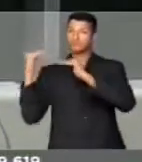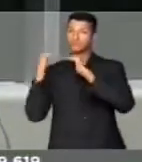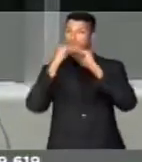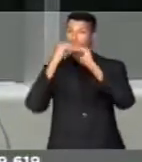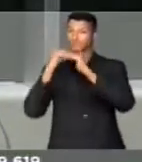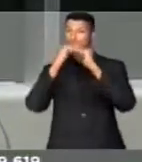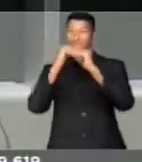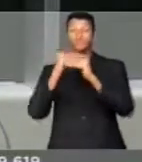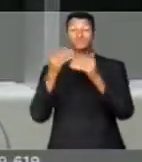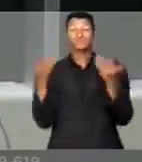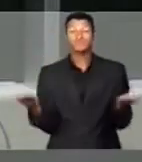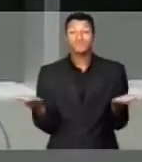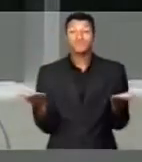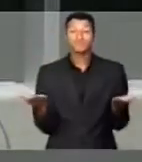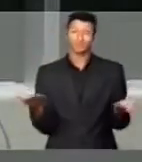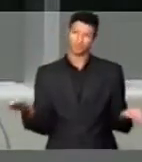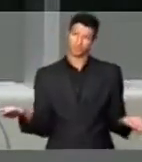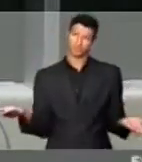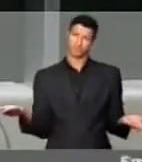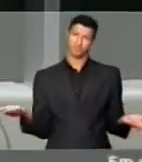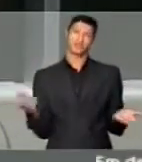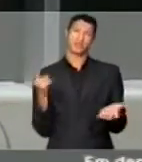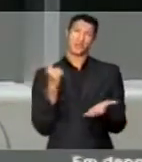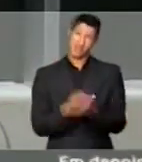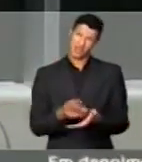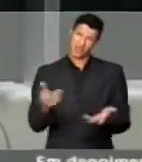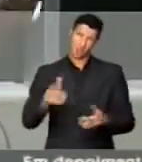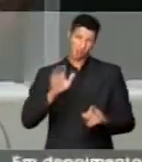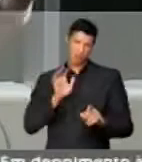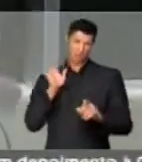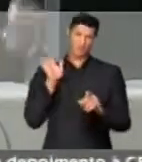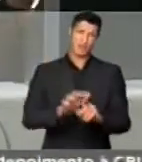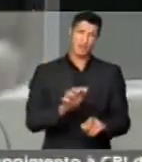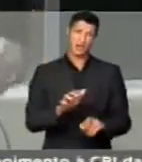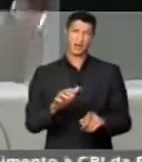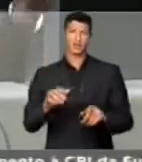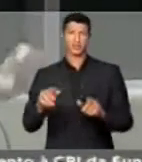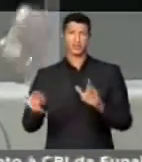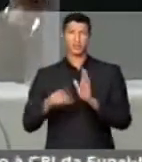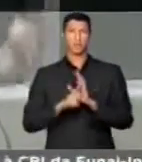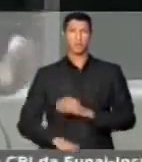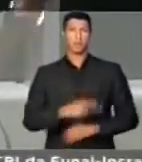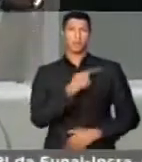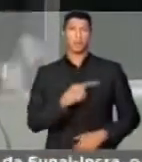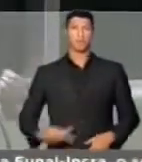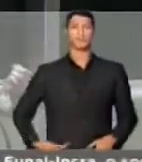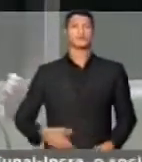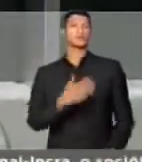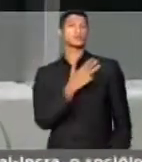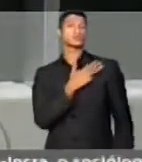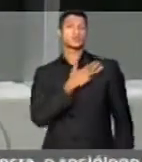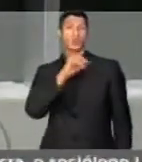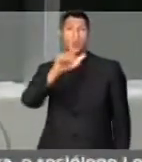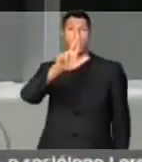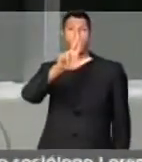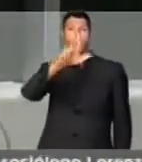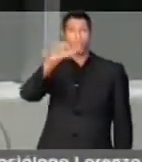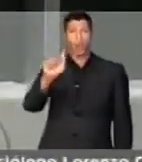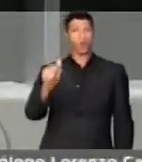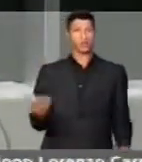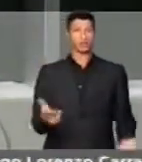Direito. Ora, é uma ameaça o Luiz Inácio Lula da Silva a